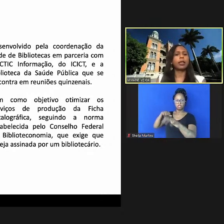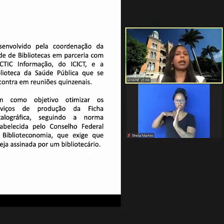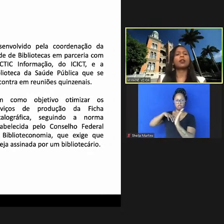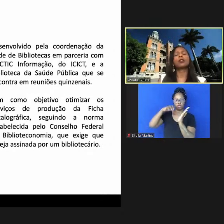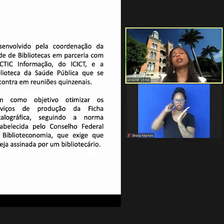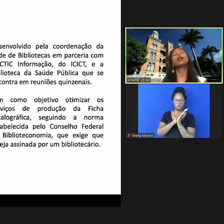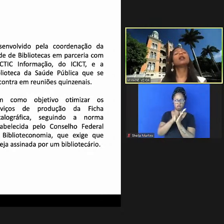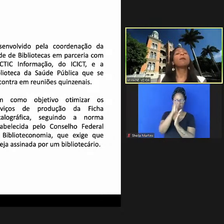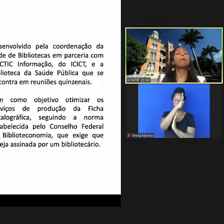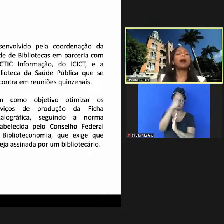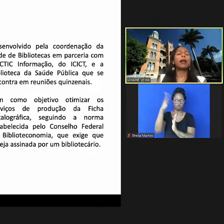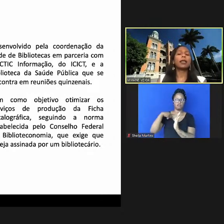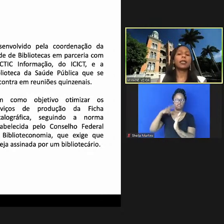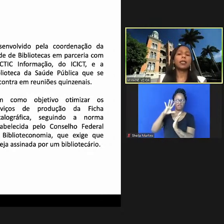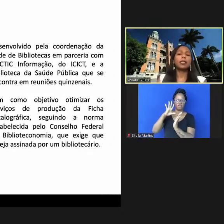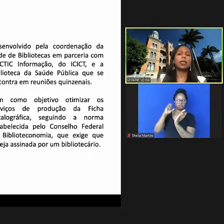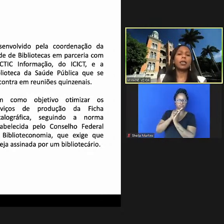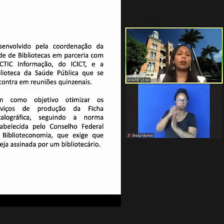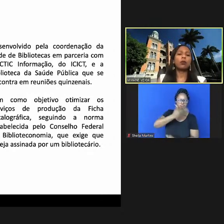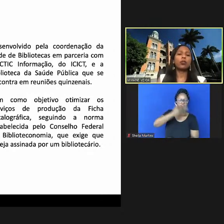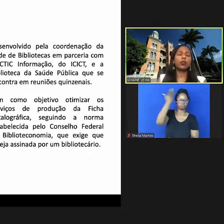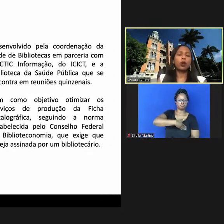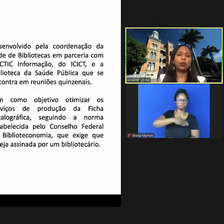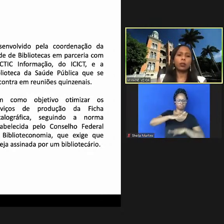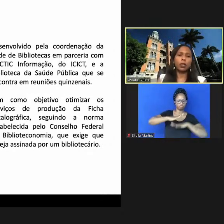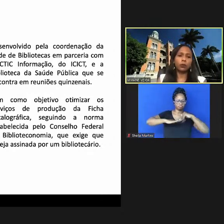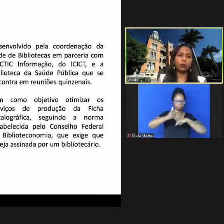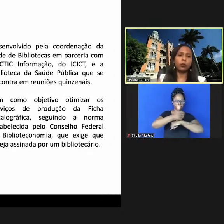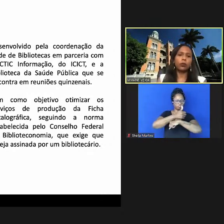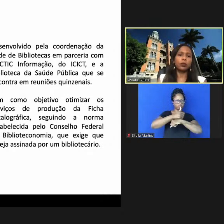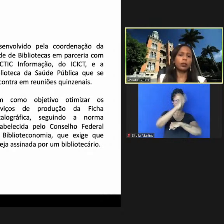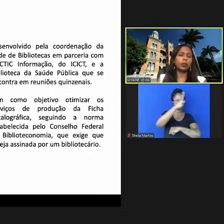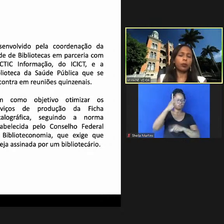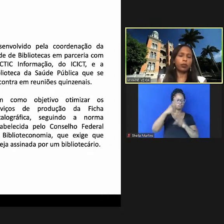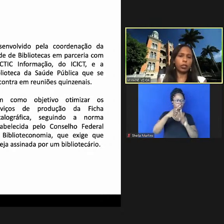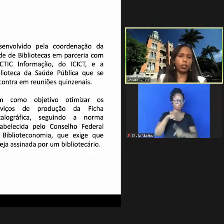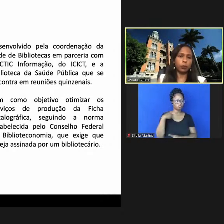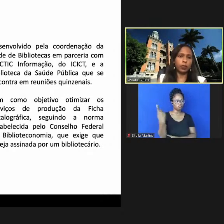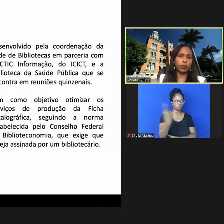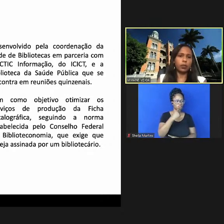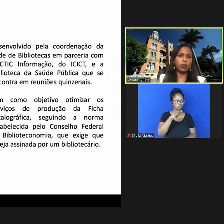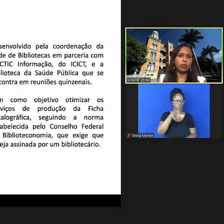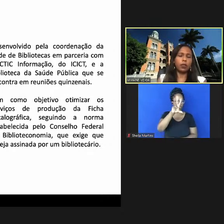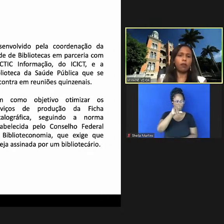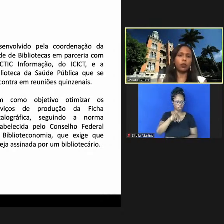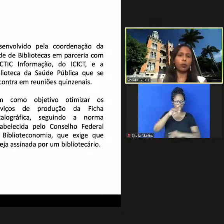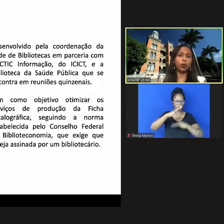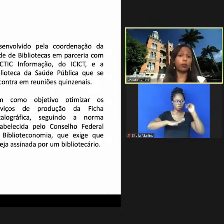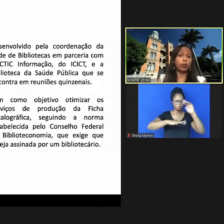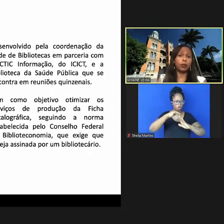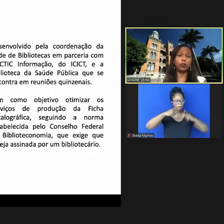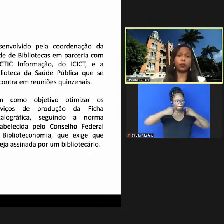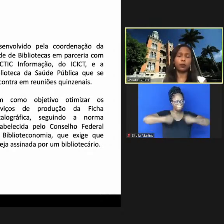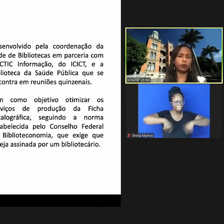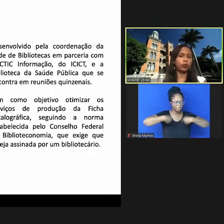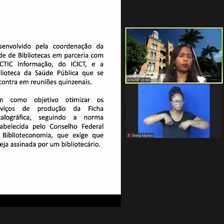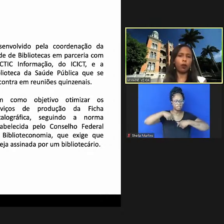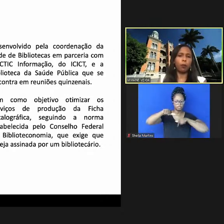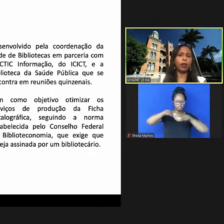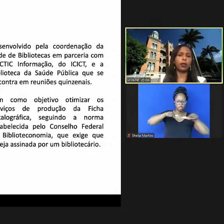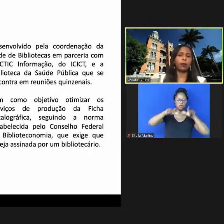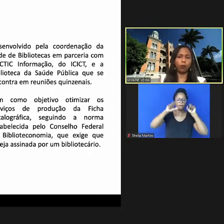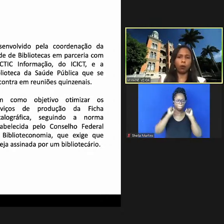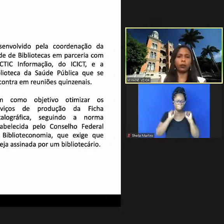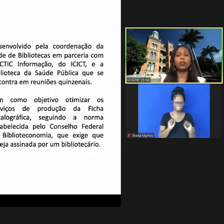bibliotecários para que os nossos alunos e profissionais que precisem desse serviço possam fazê-lo de